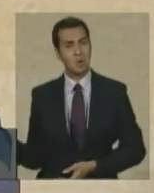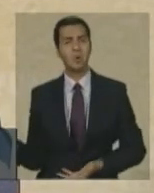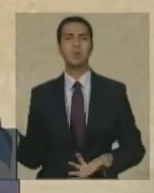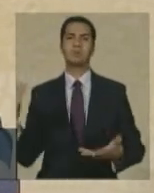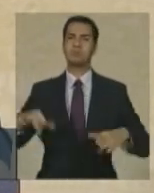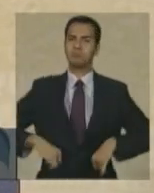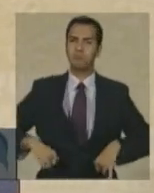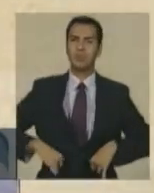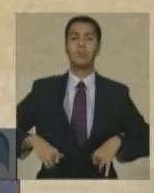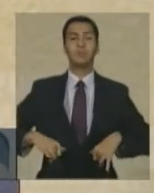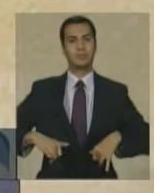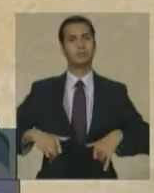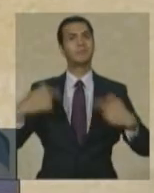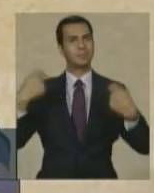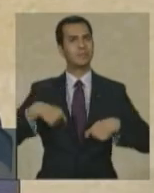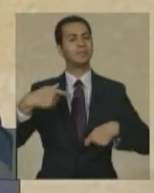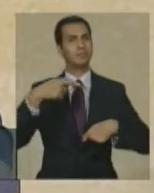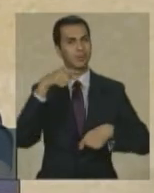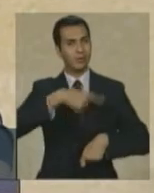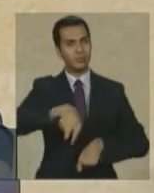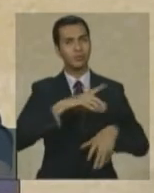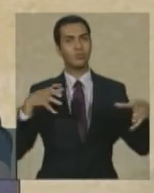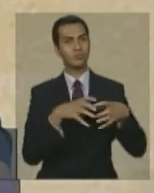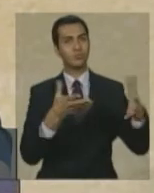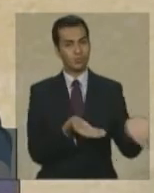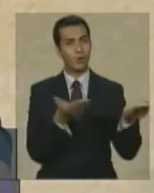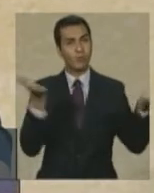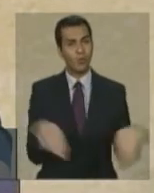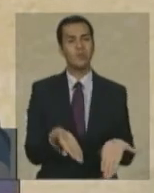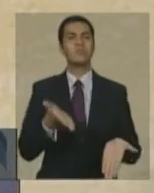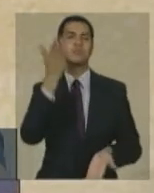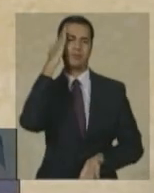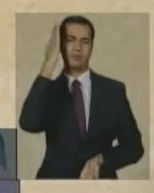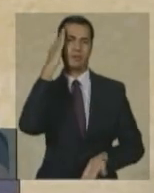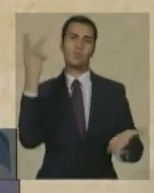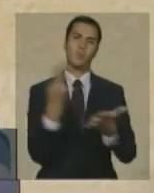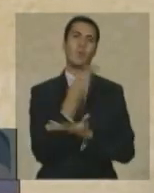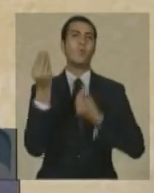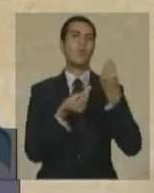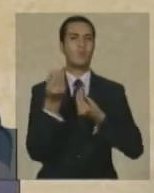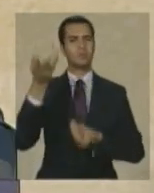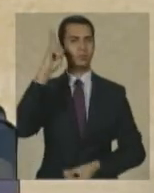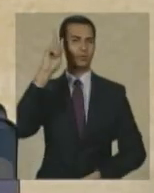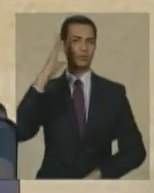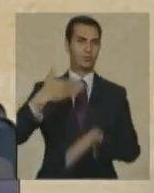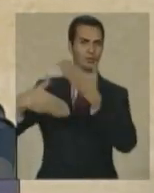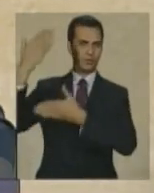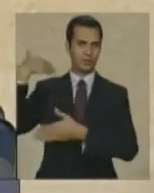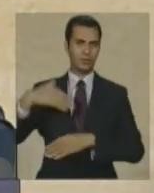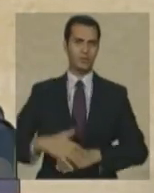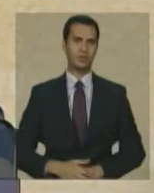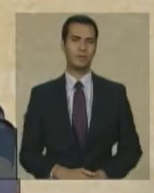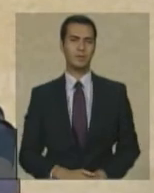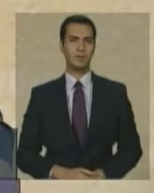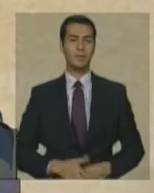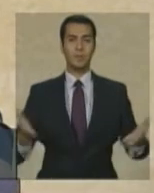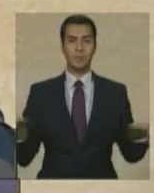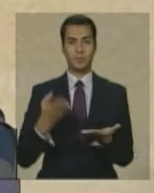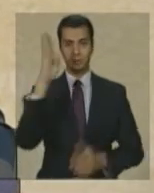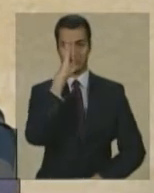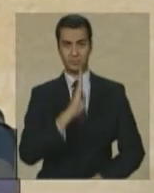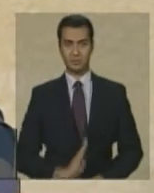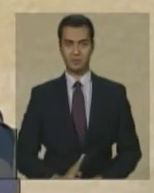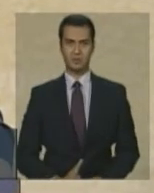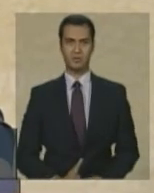brasileiras se encontram hoje em torno da verdade o Brasil inteiro se